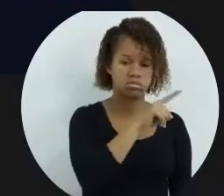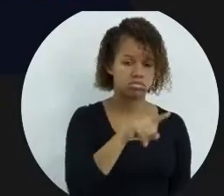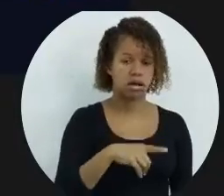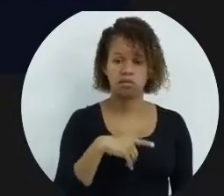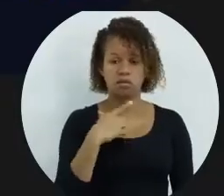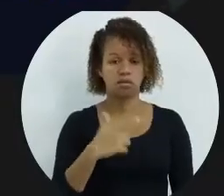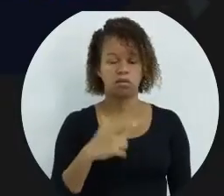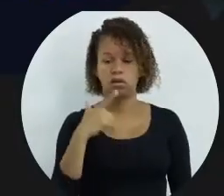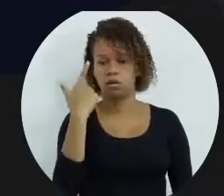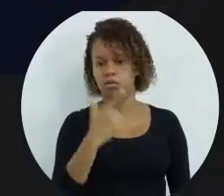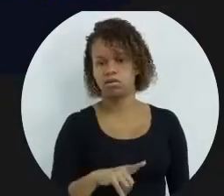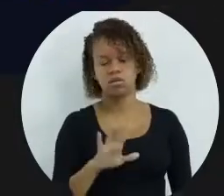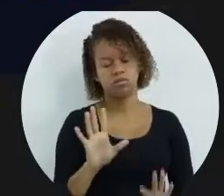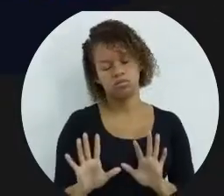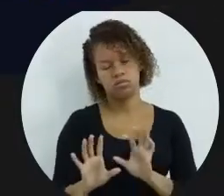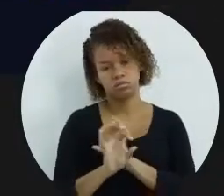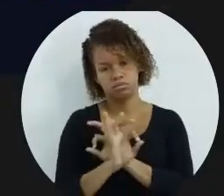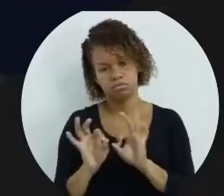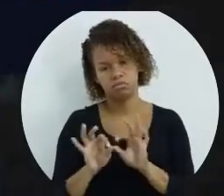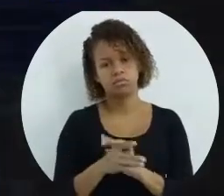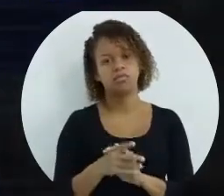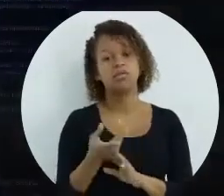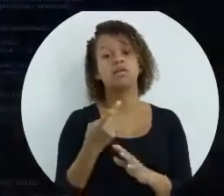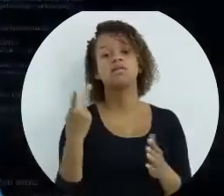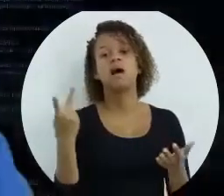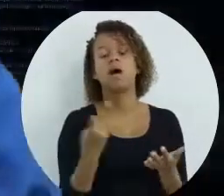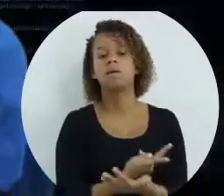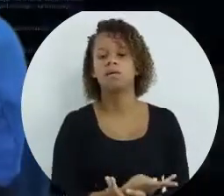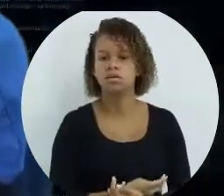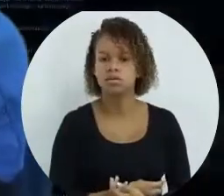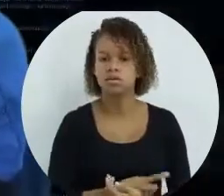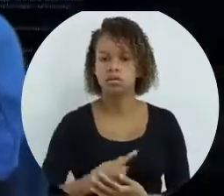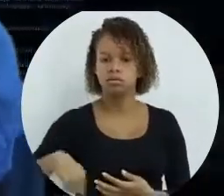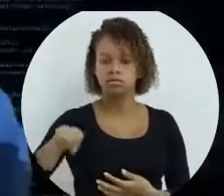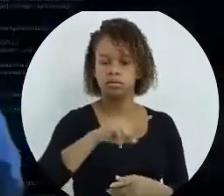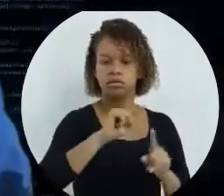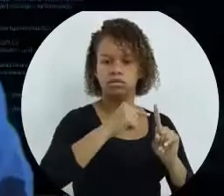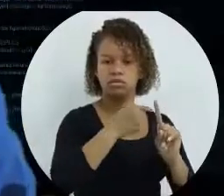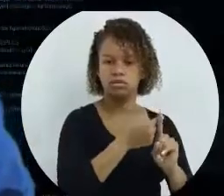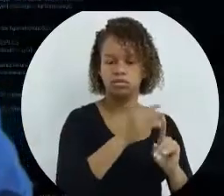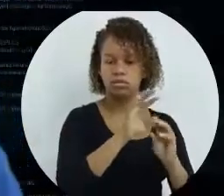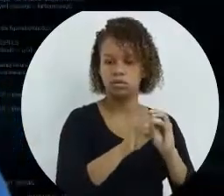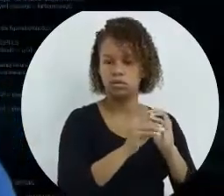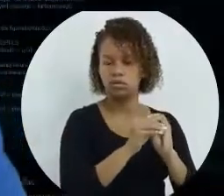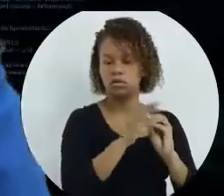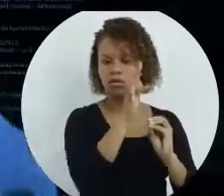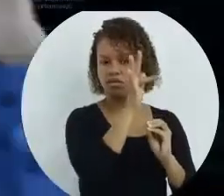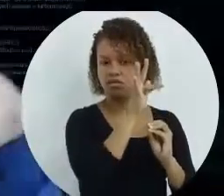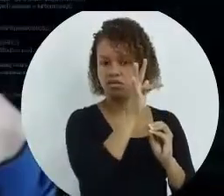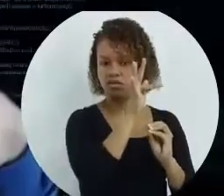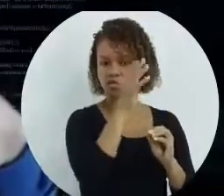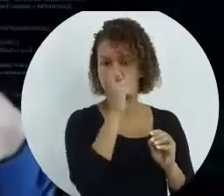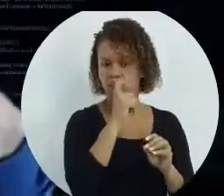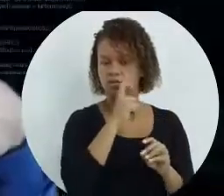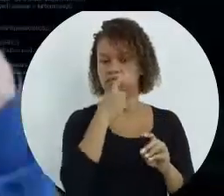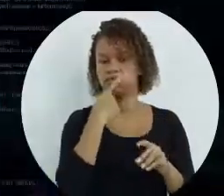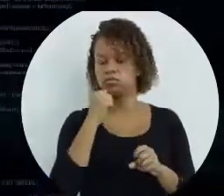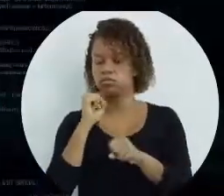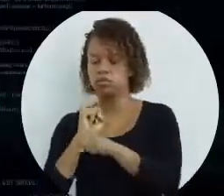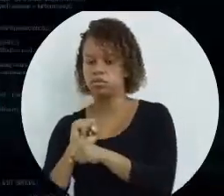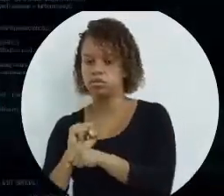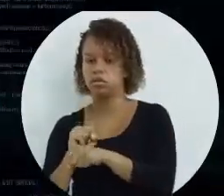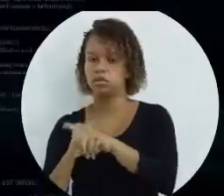e aí não vai ter mais repetição. Então, o que vai acontecer? Ele pega esse mais, coloca falso, e aí interrompe.